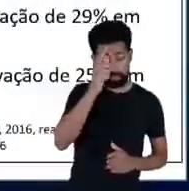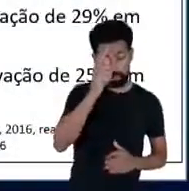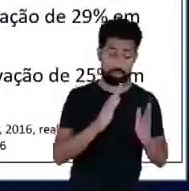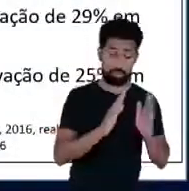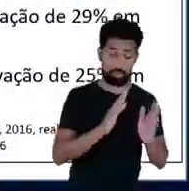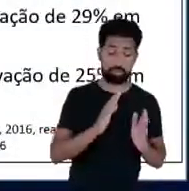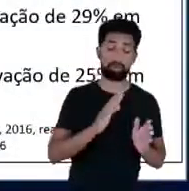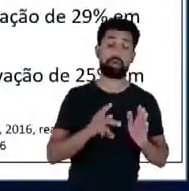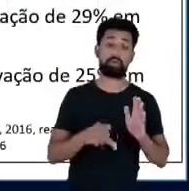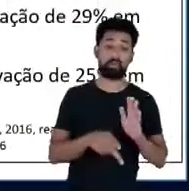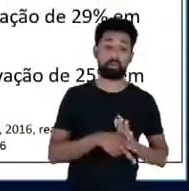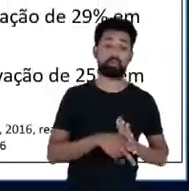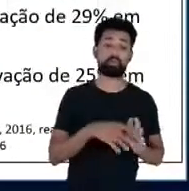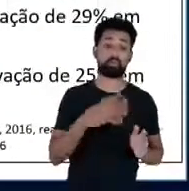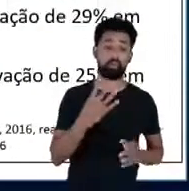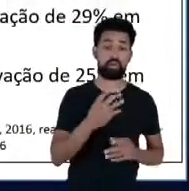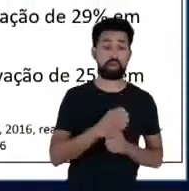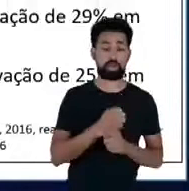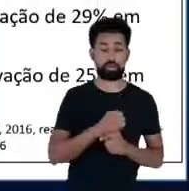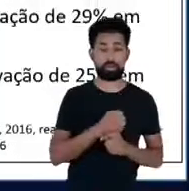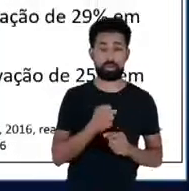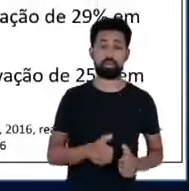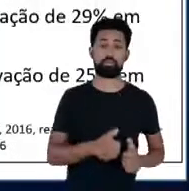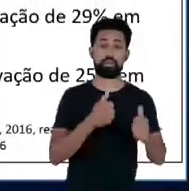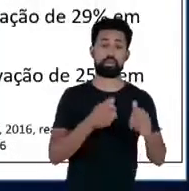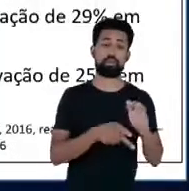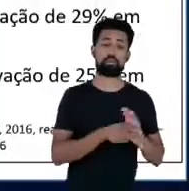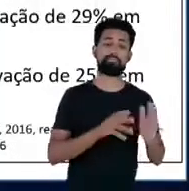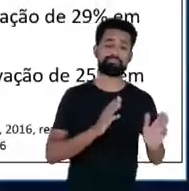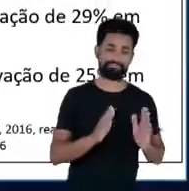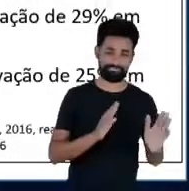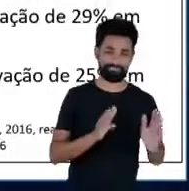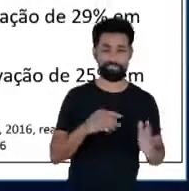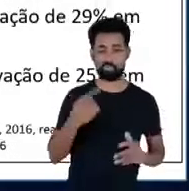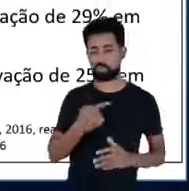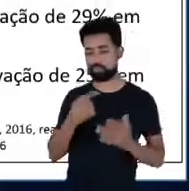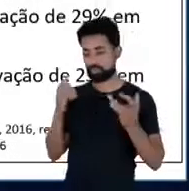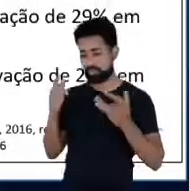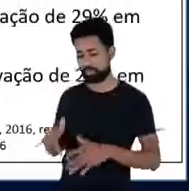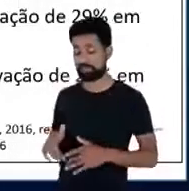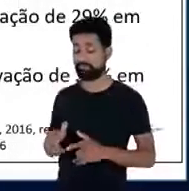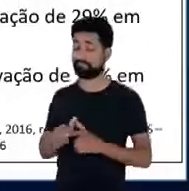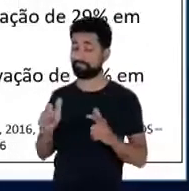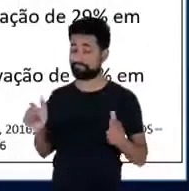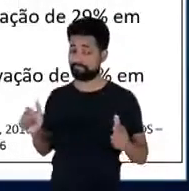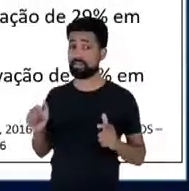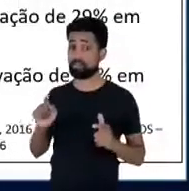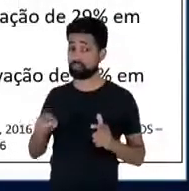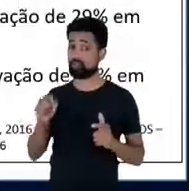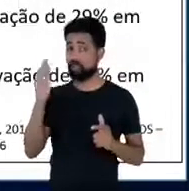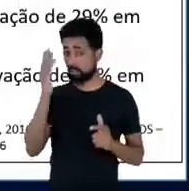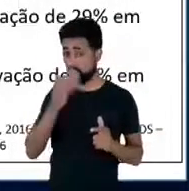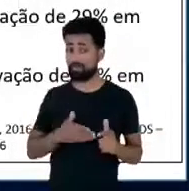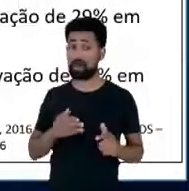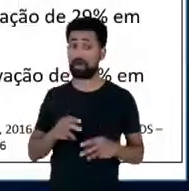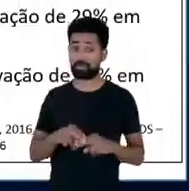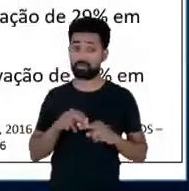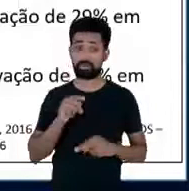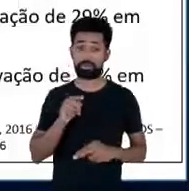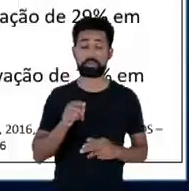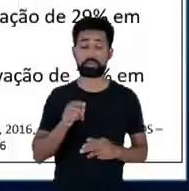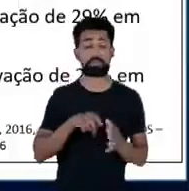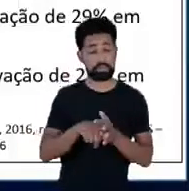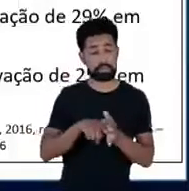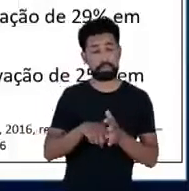que é uma renovação do parque industrial então a gente tem um desperdício muito grande comprovado por esses números esses números